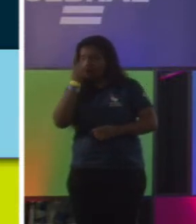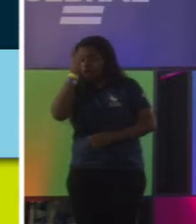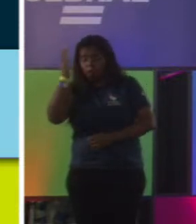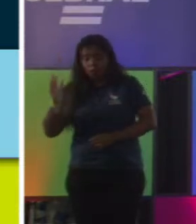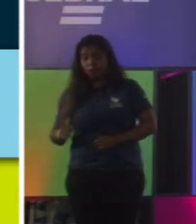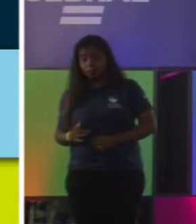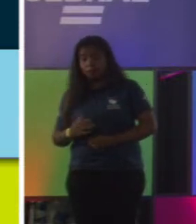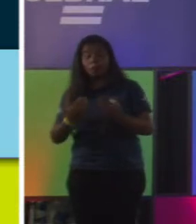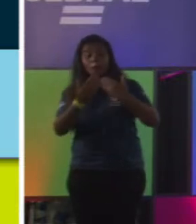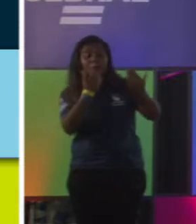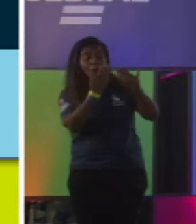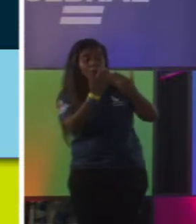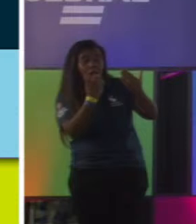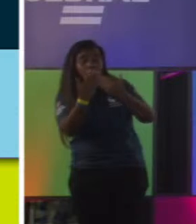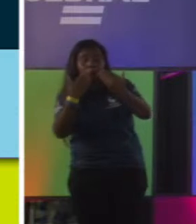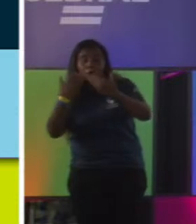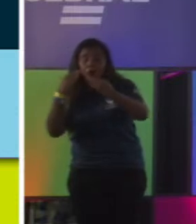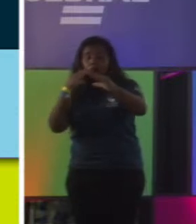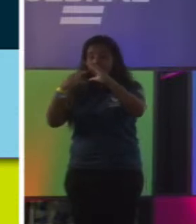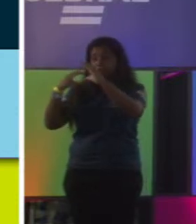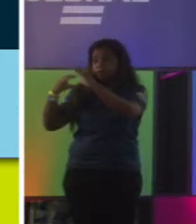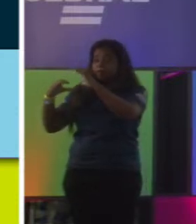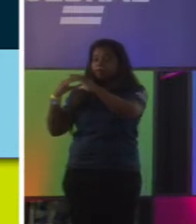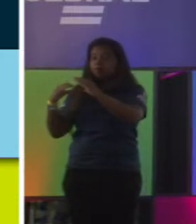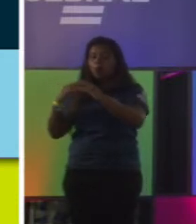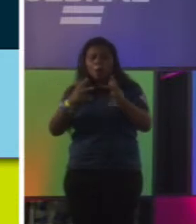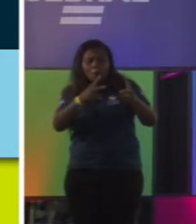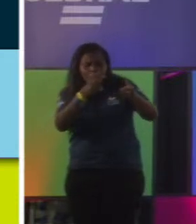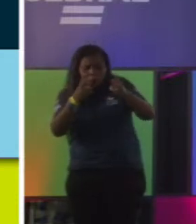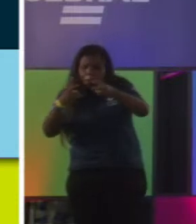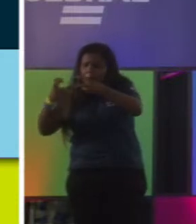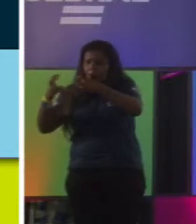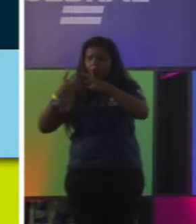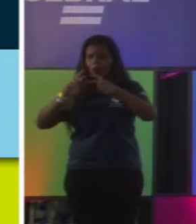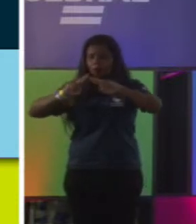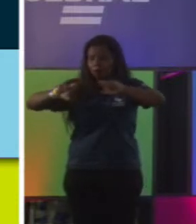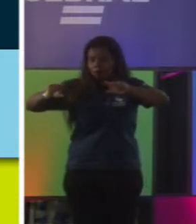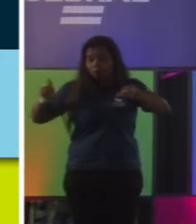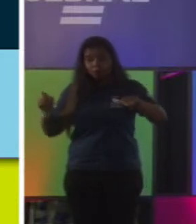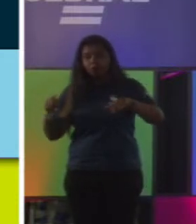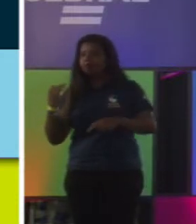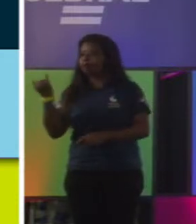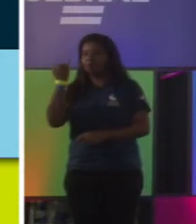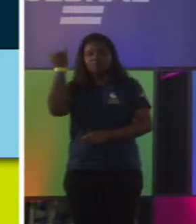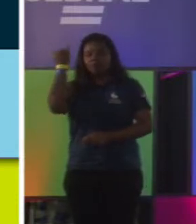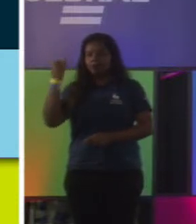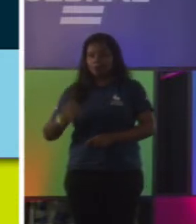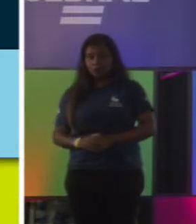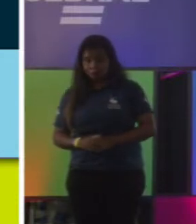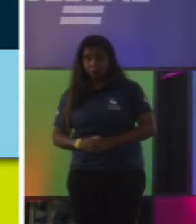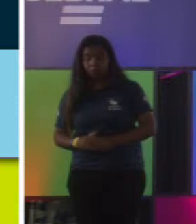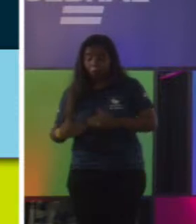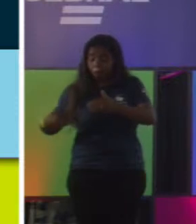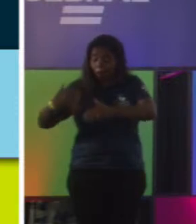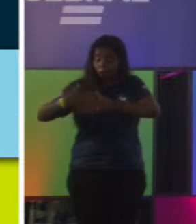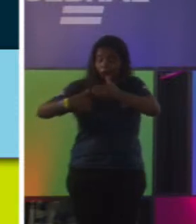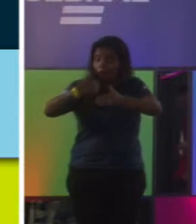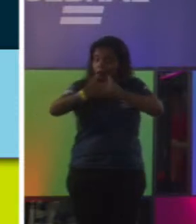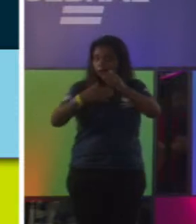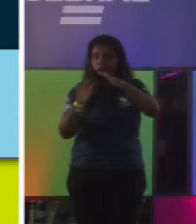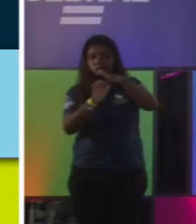Então, se comunicar e entender qual é essa diferença, qual é esse gap, como criar confiança, é o que vai fazer a coisa para frente.